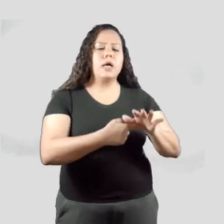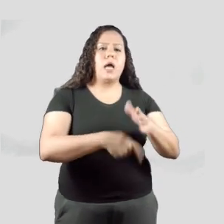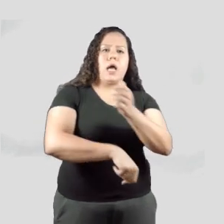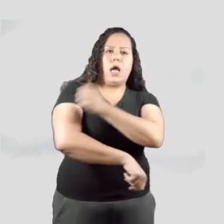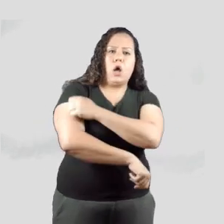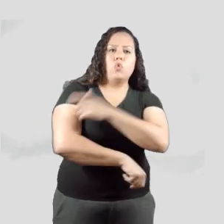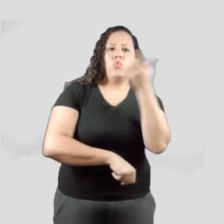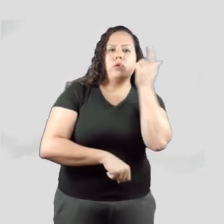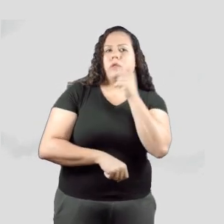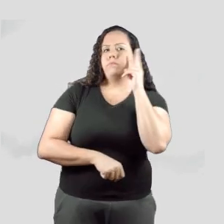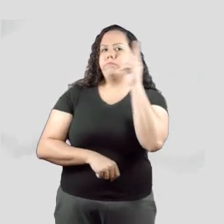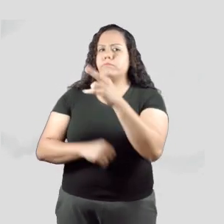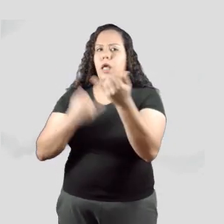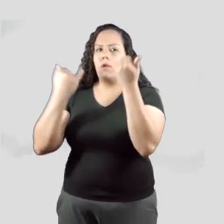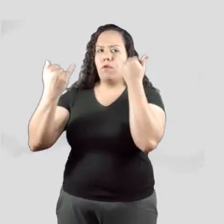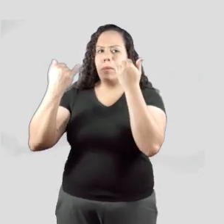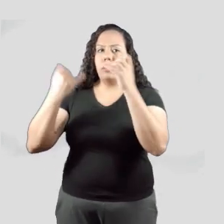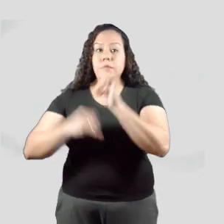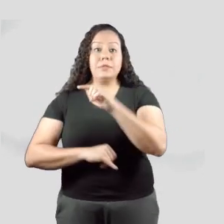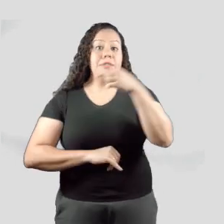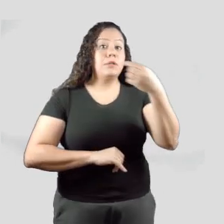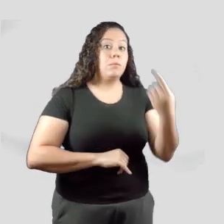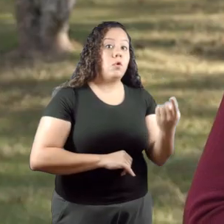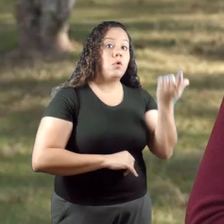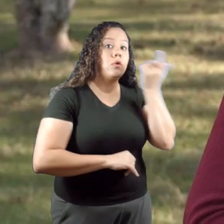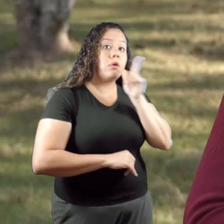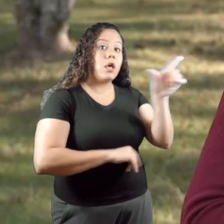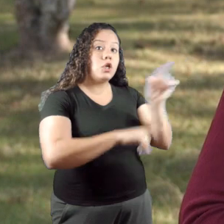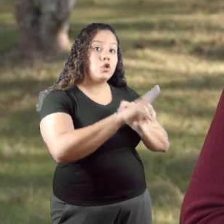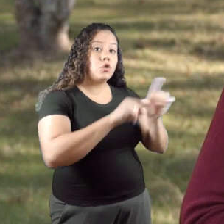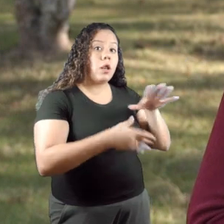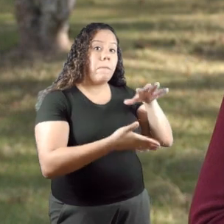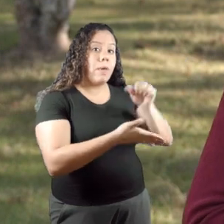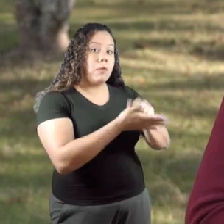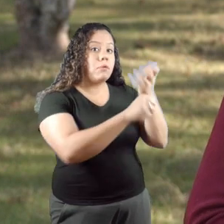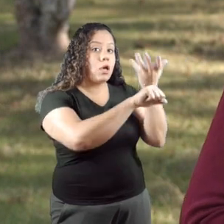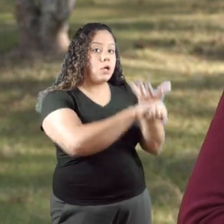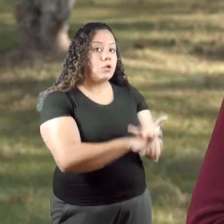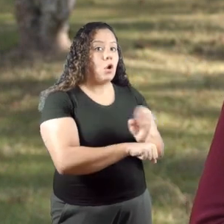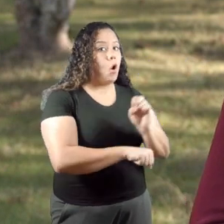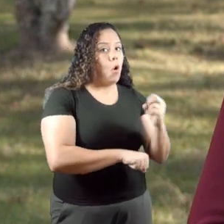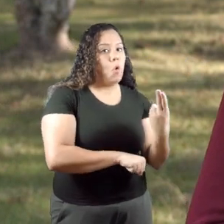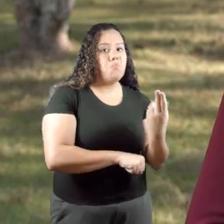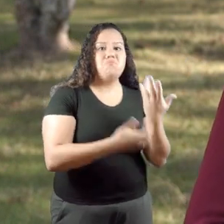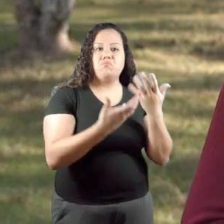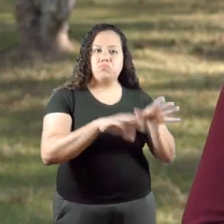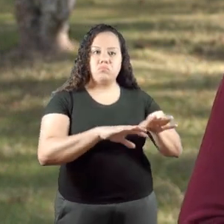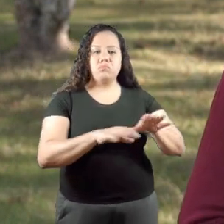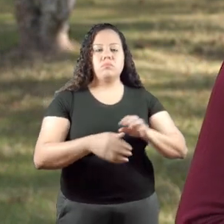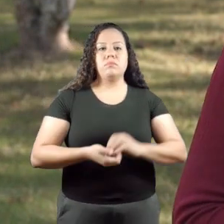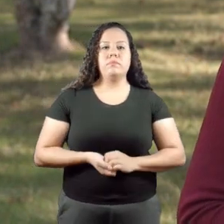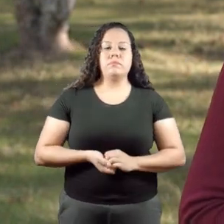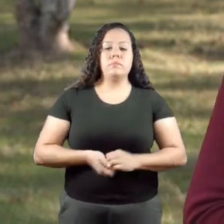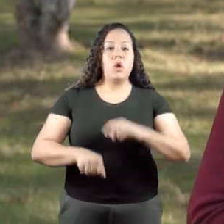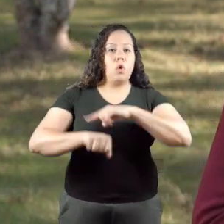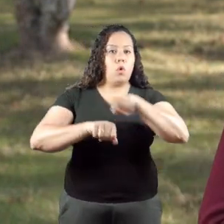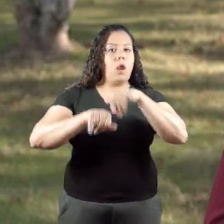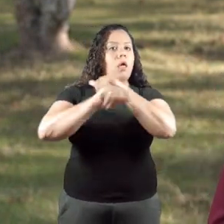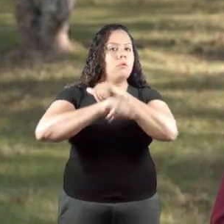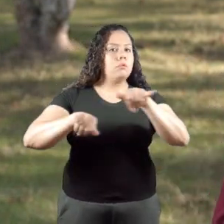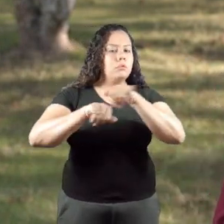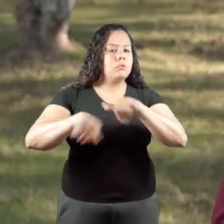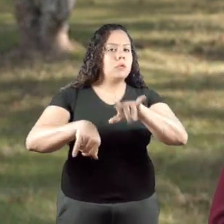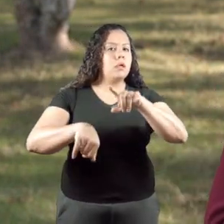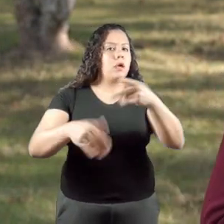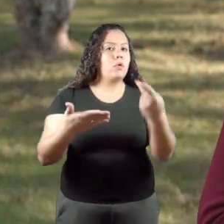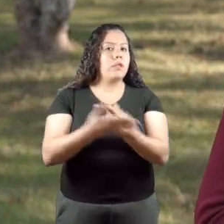que os estudantes tenham acesso a essa informação e depois fazerem a sua opção pela matrícula na disciplina ou não. A divulgação